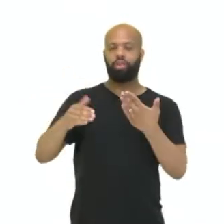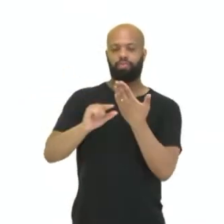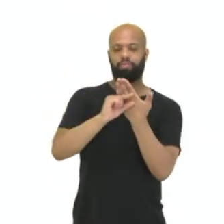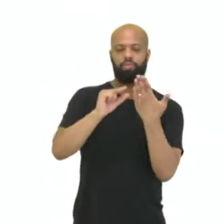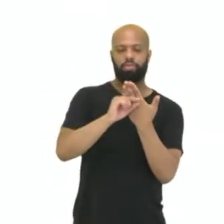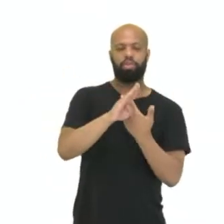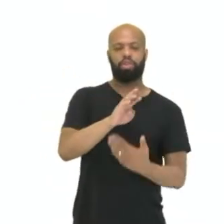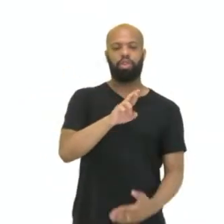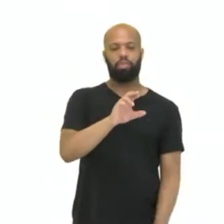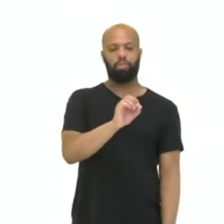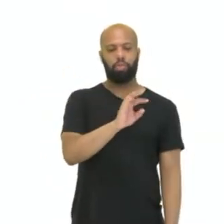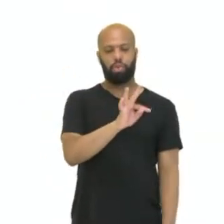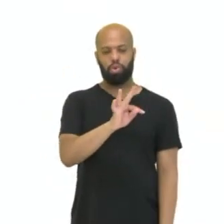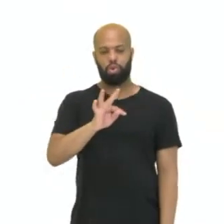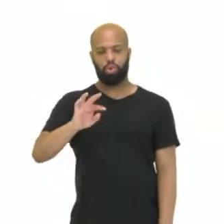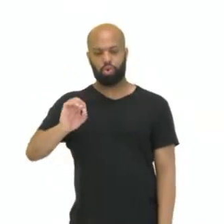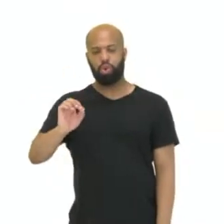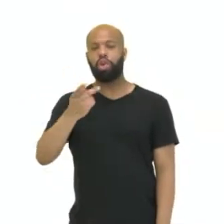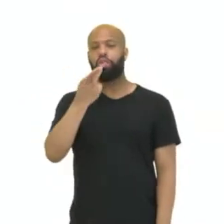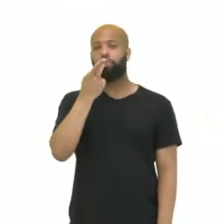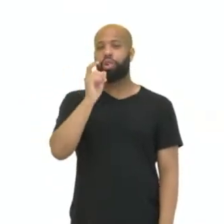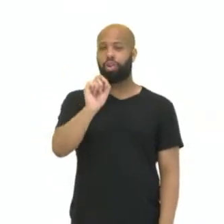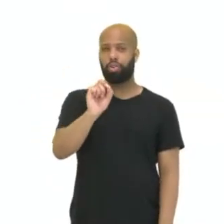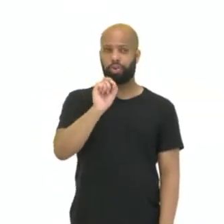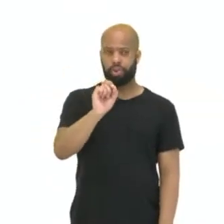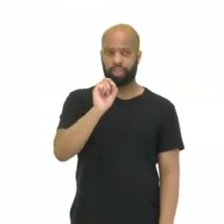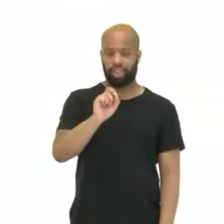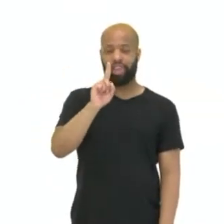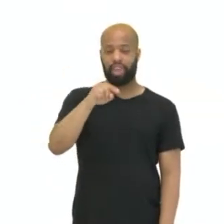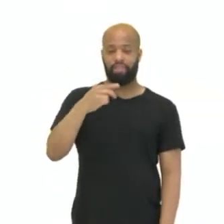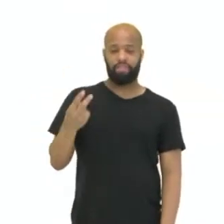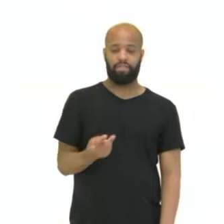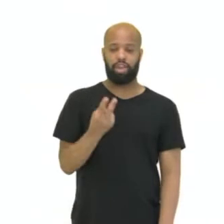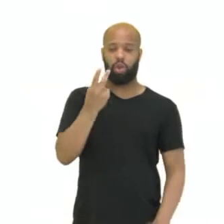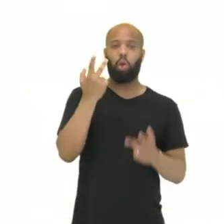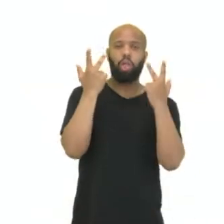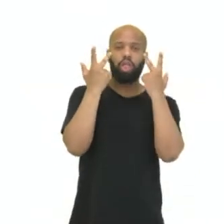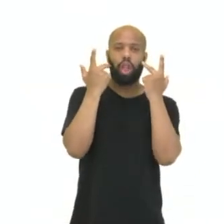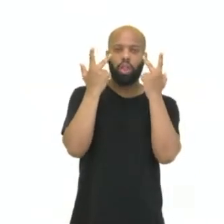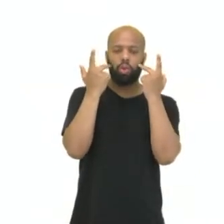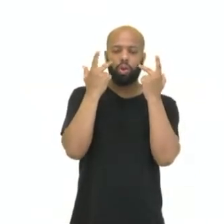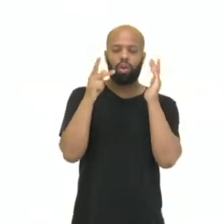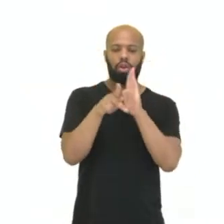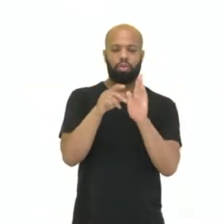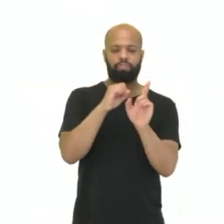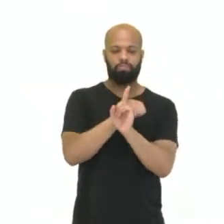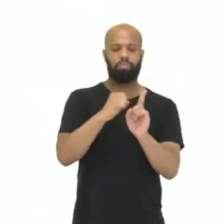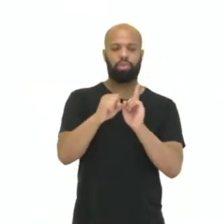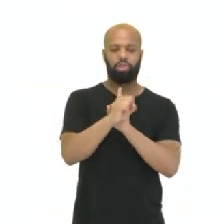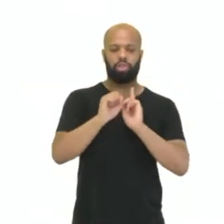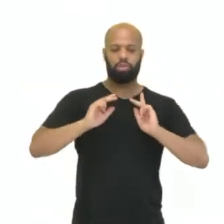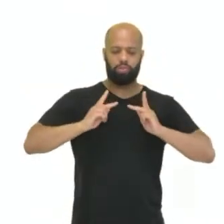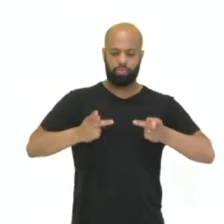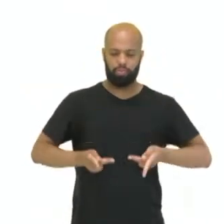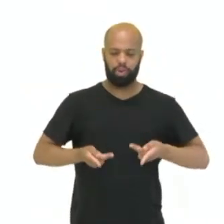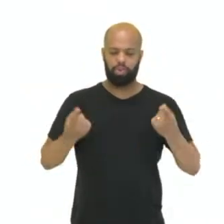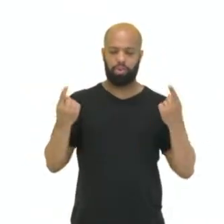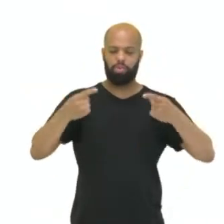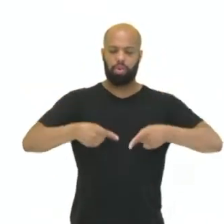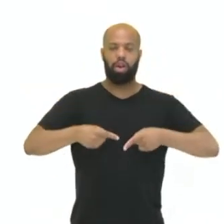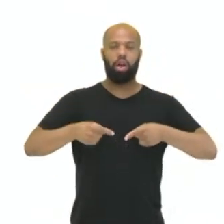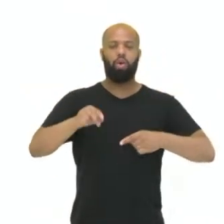1999, considerada como um valor natural e normal da sociedade humana. A competição tem sido